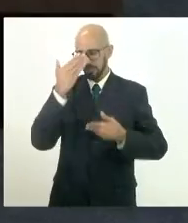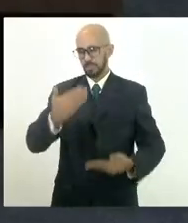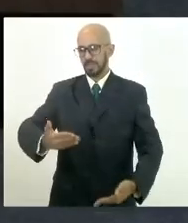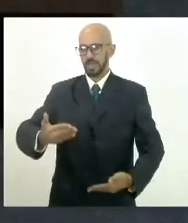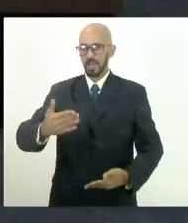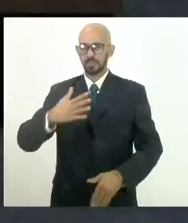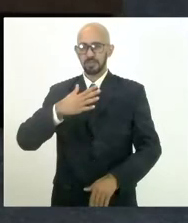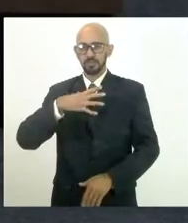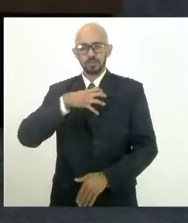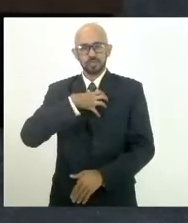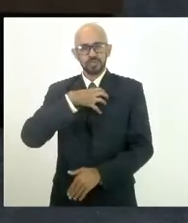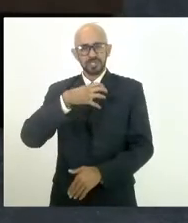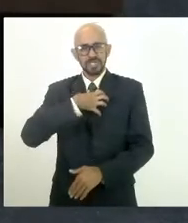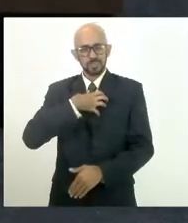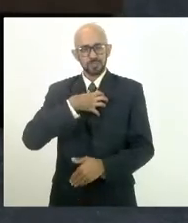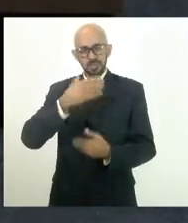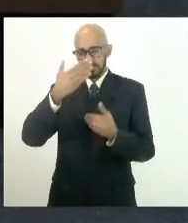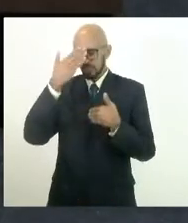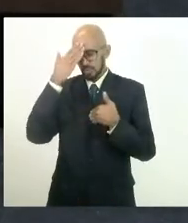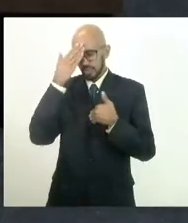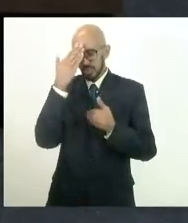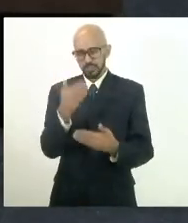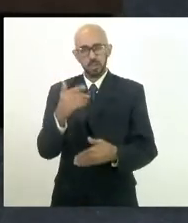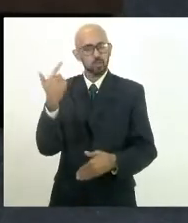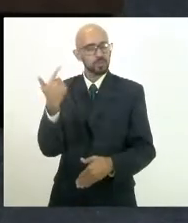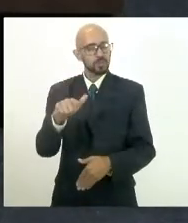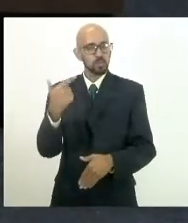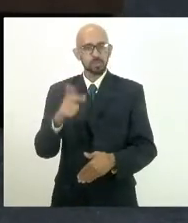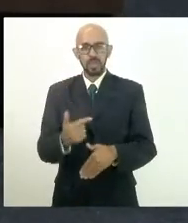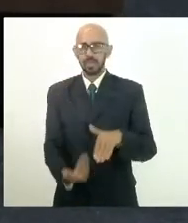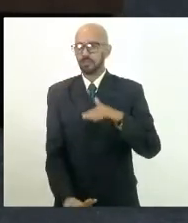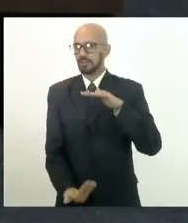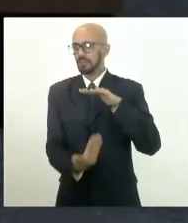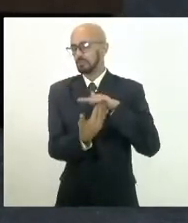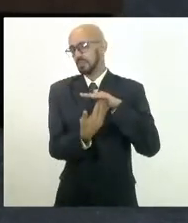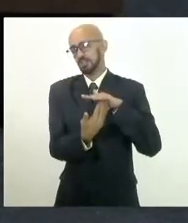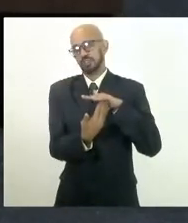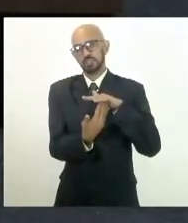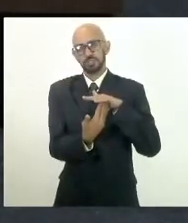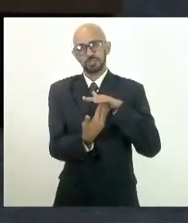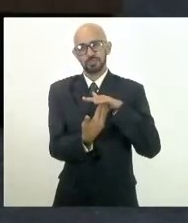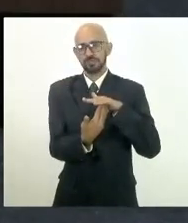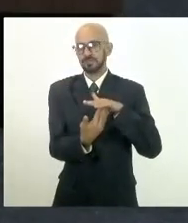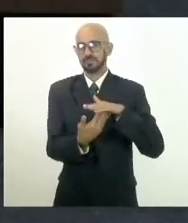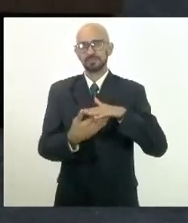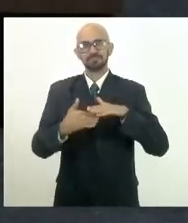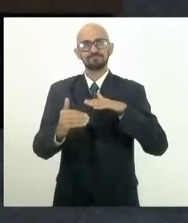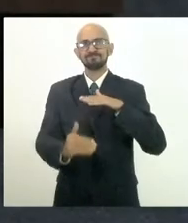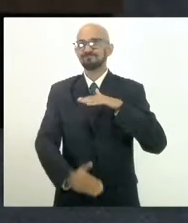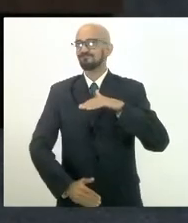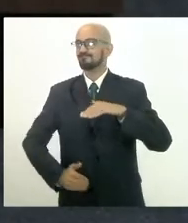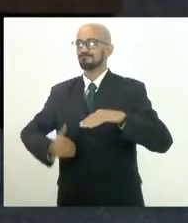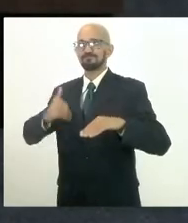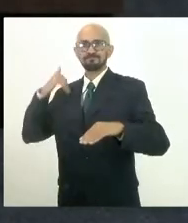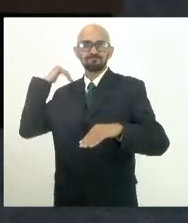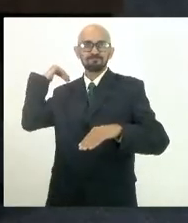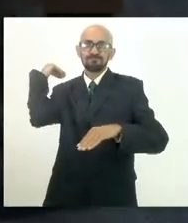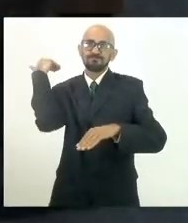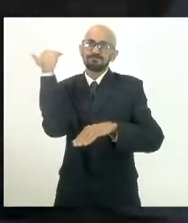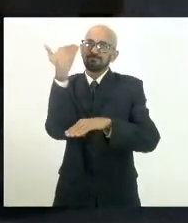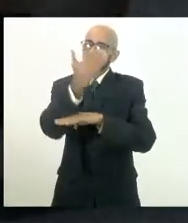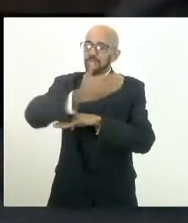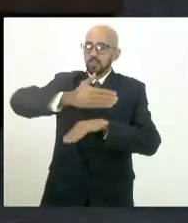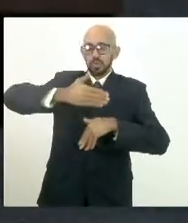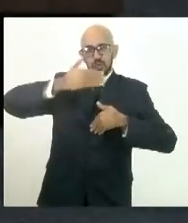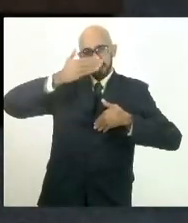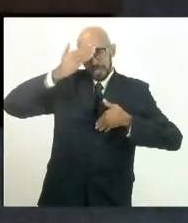ingratidão, a minha gratidão que não tem tamanho, a dimensão ilimitada dela, entendeu?